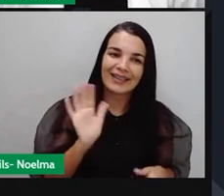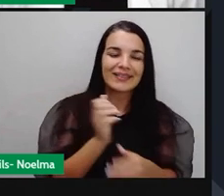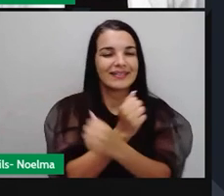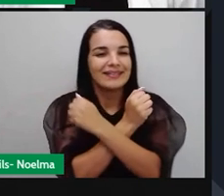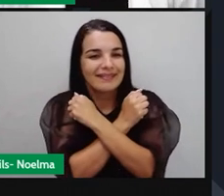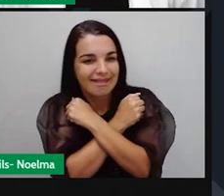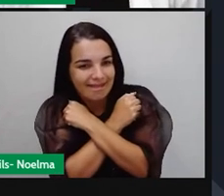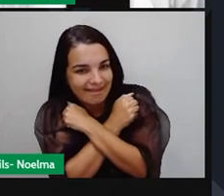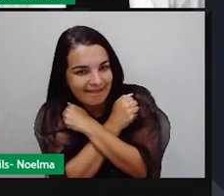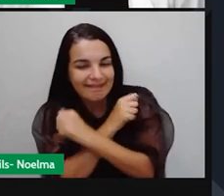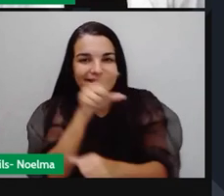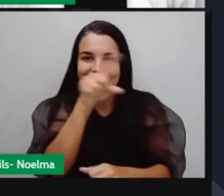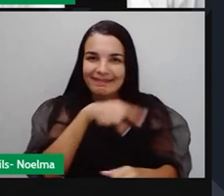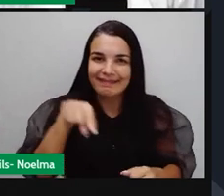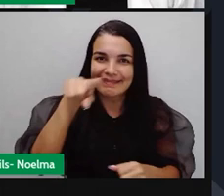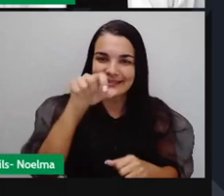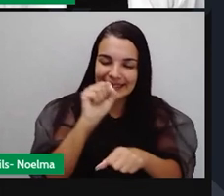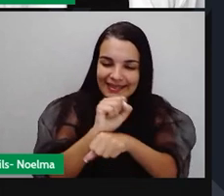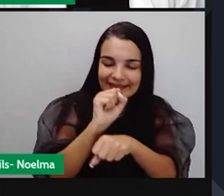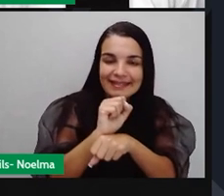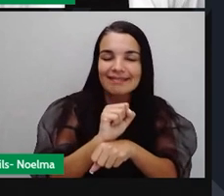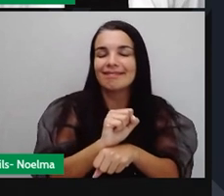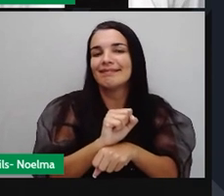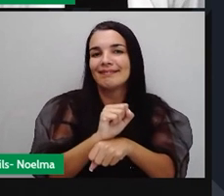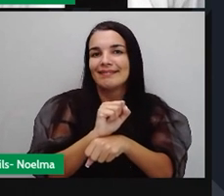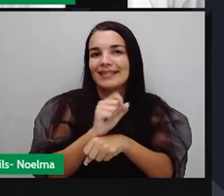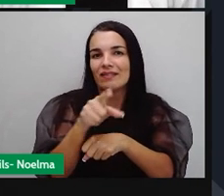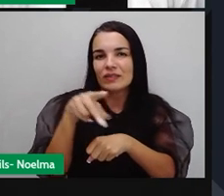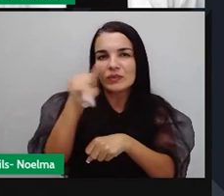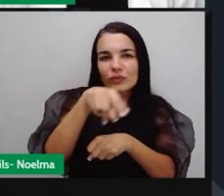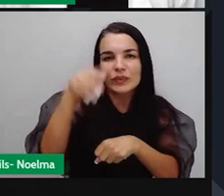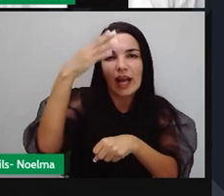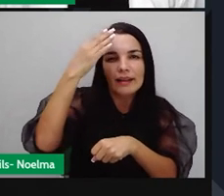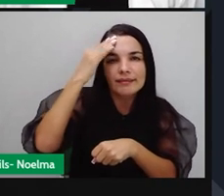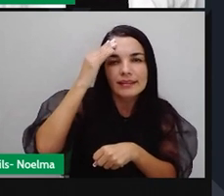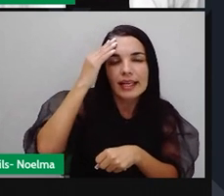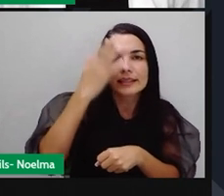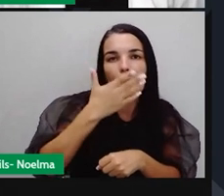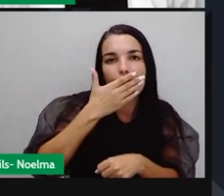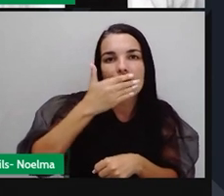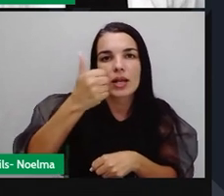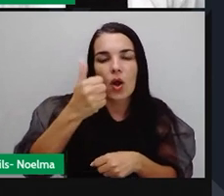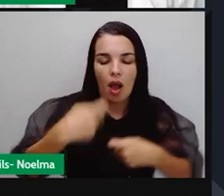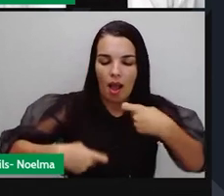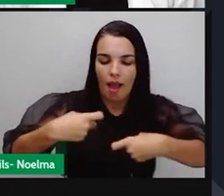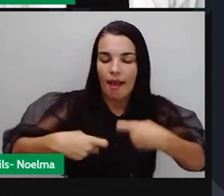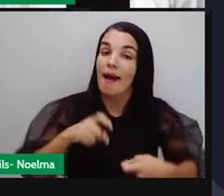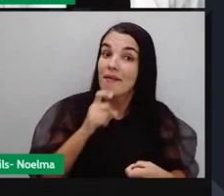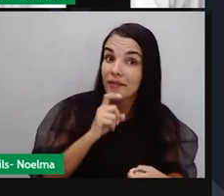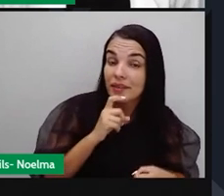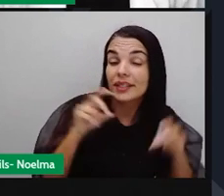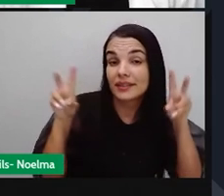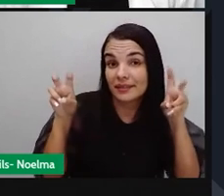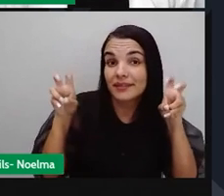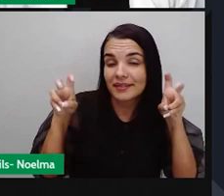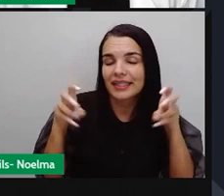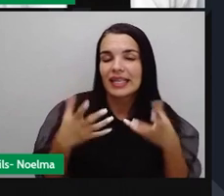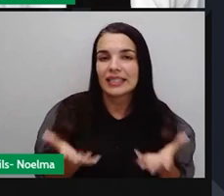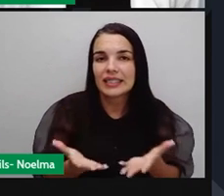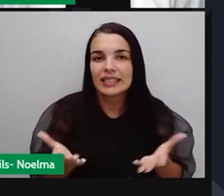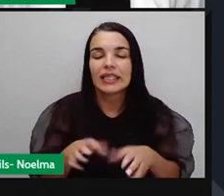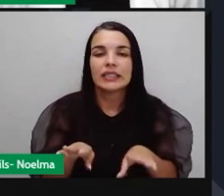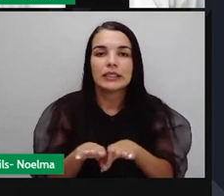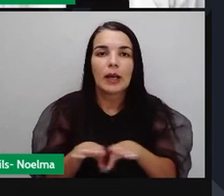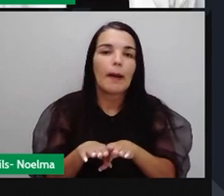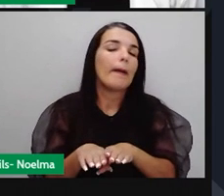o meu abraço para vocês, espero que vocês entendam um pouco mais sobre a Guerra Fria, espero que